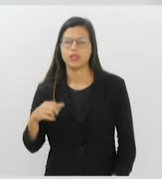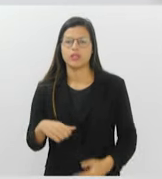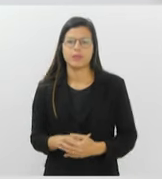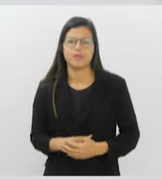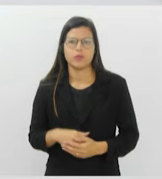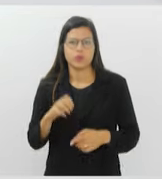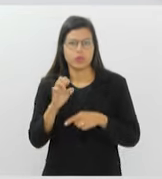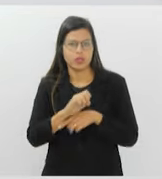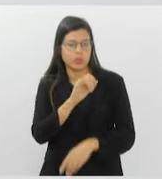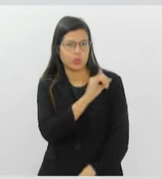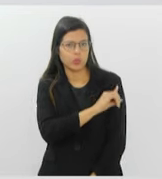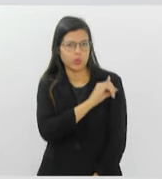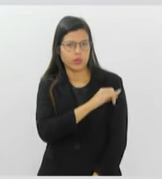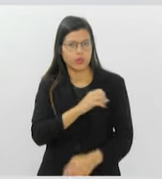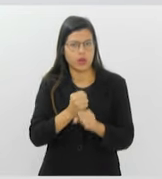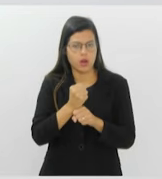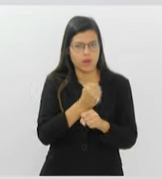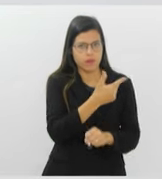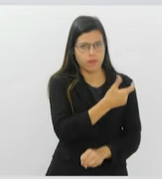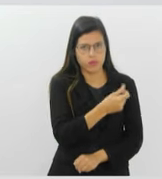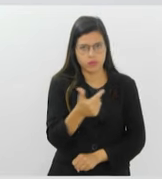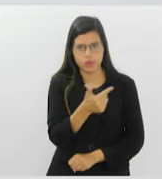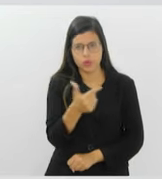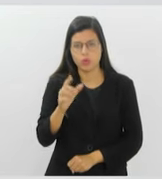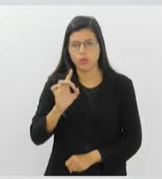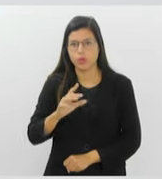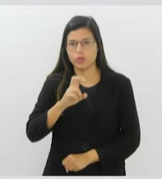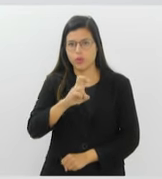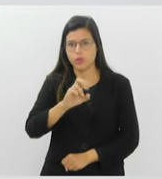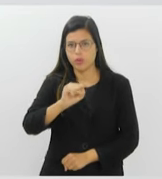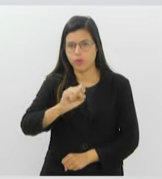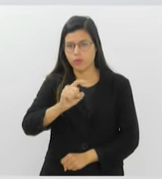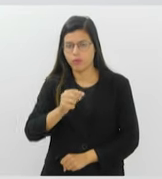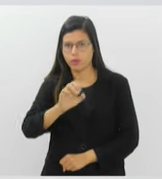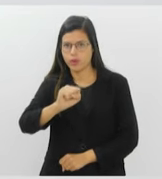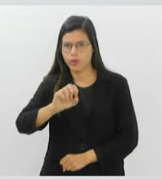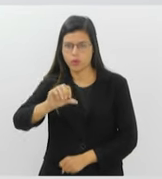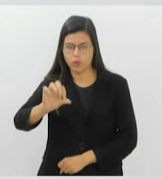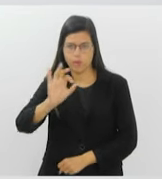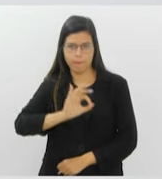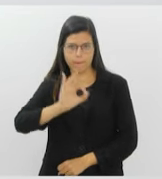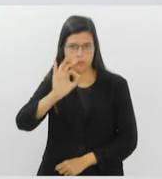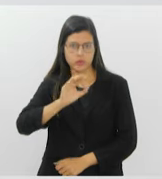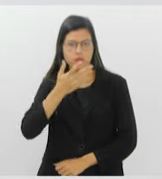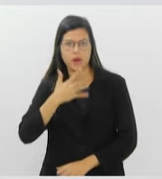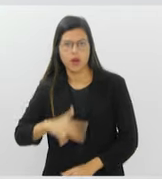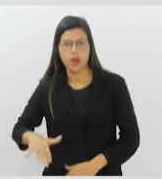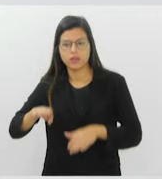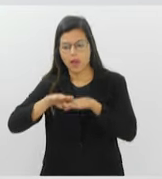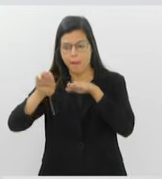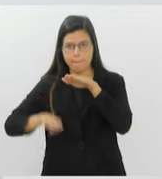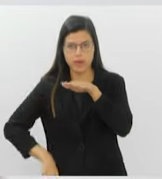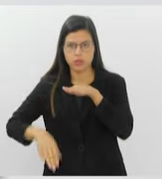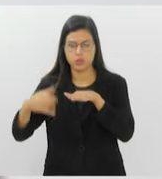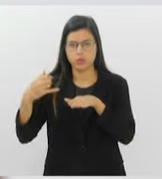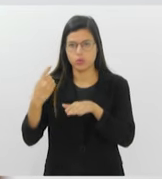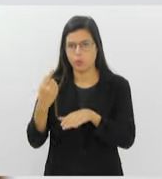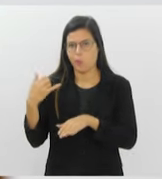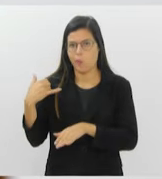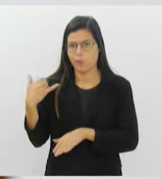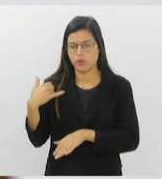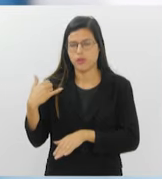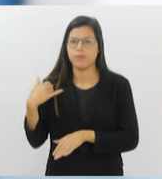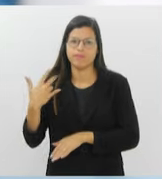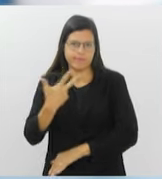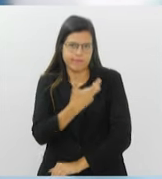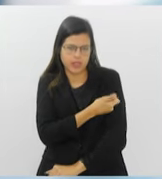No estado do Rio de Janeiro, em 2022, apenas 58,89% das crianças menores de um ano foram imunizadas contra a